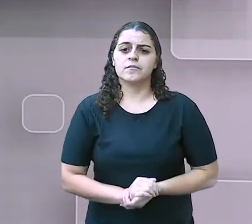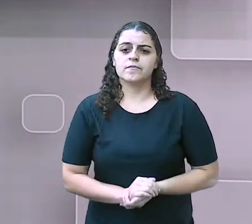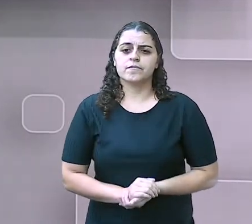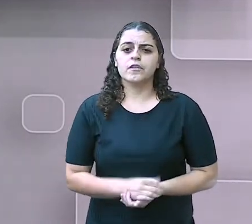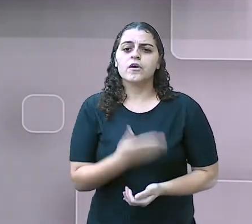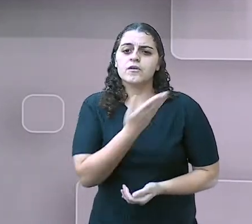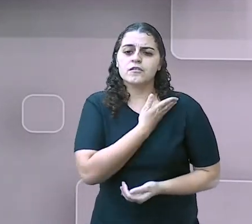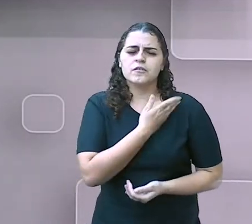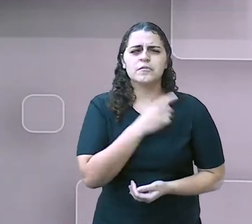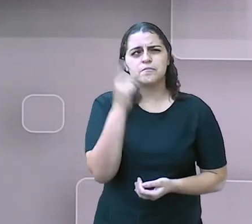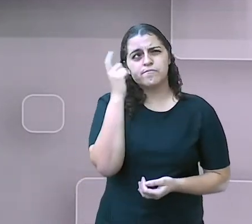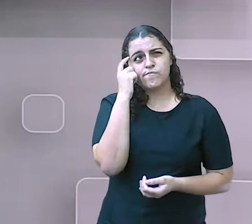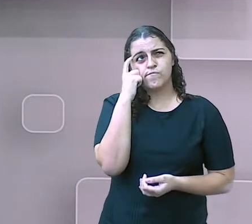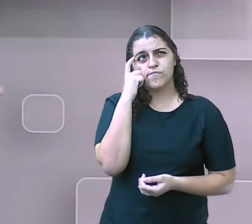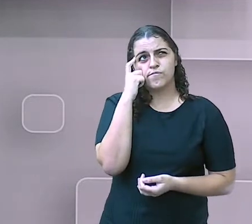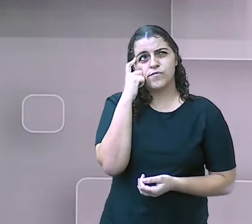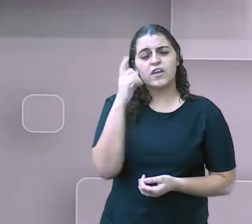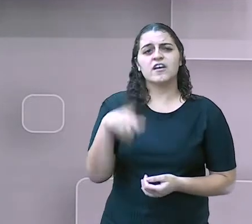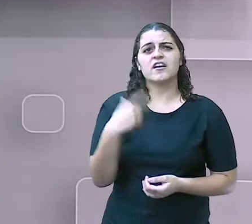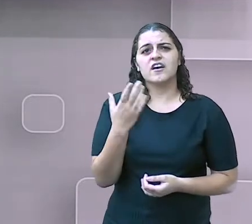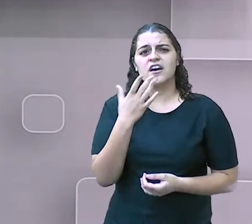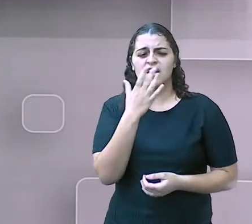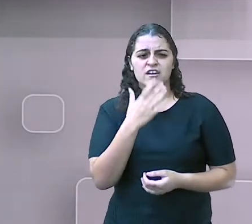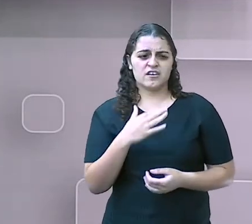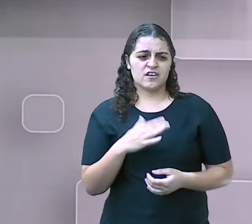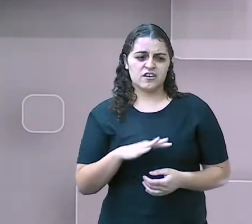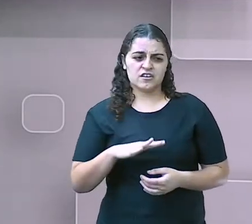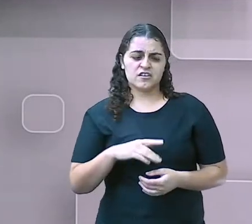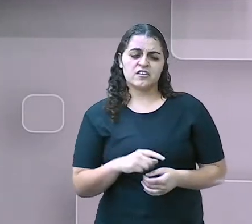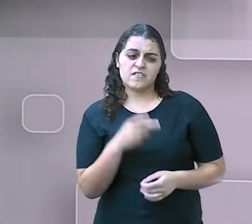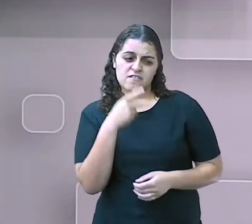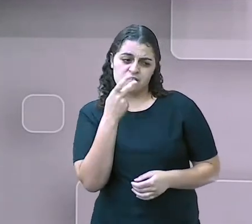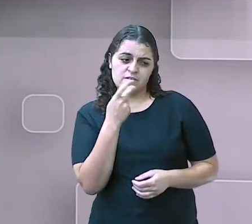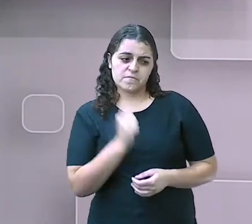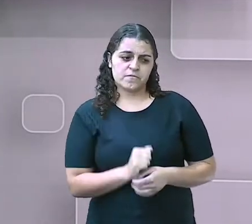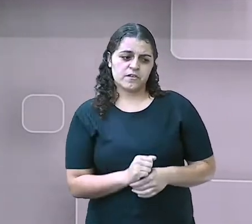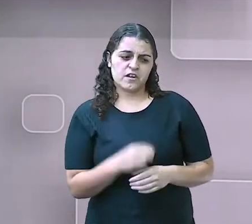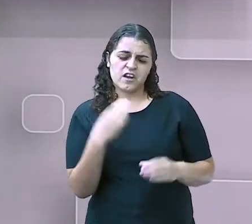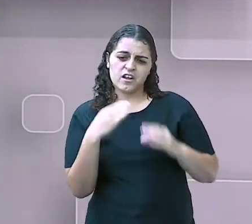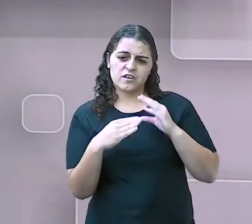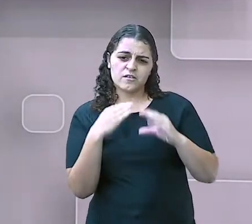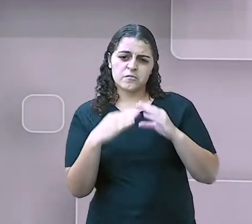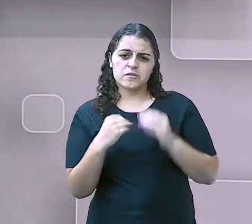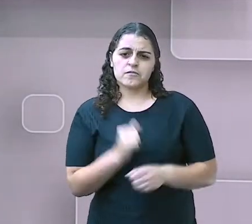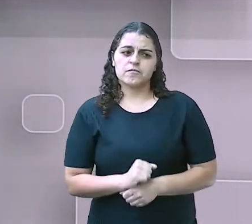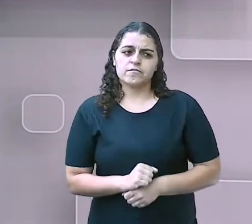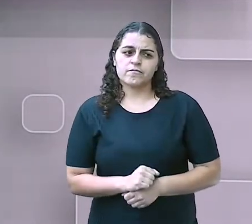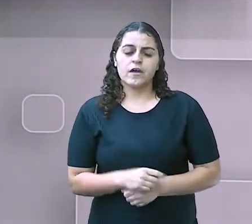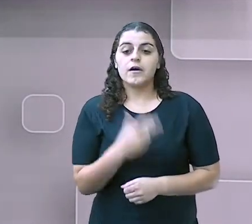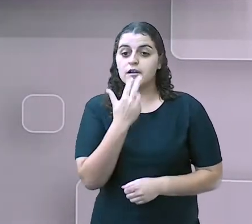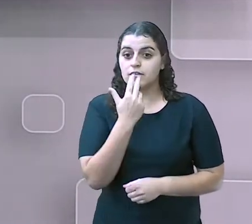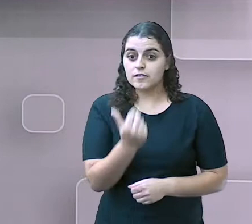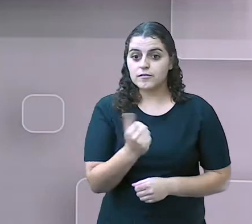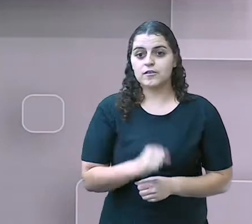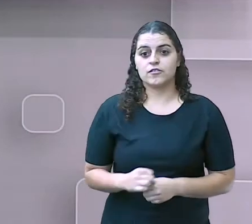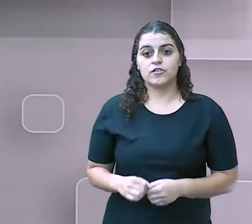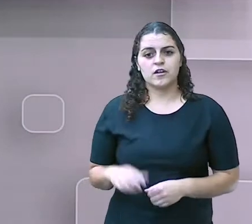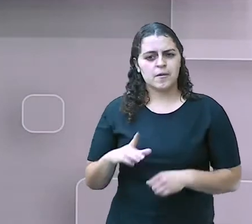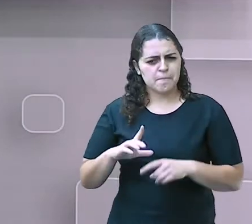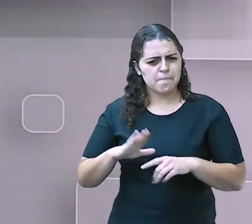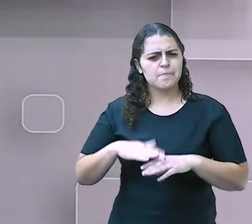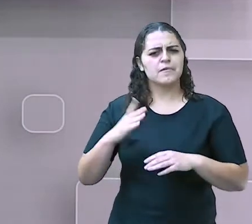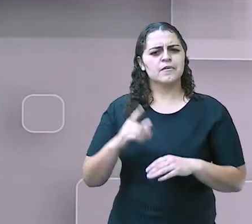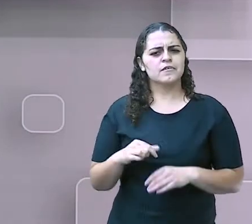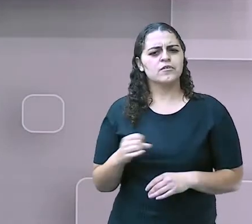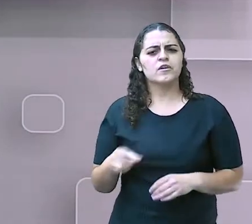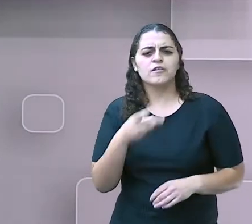Os coleguinhas chegam a pensar, será que essa criança fala? Será que ela se comunica? Mas a linguagem, ela é muito mais do